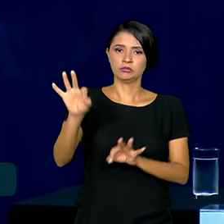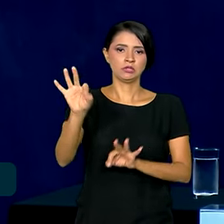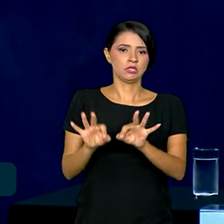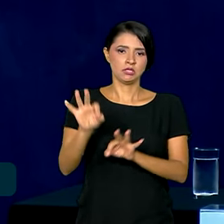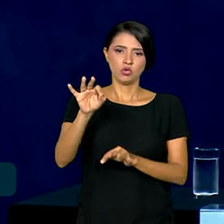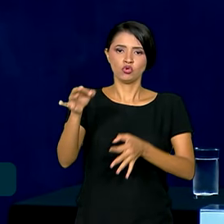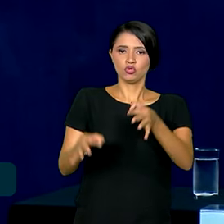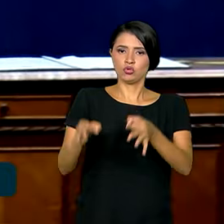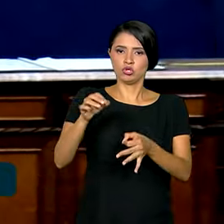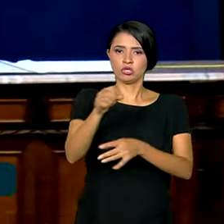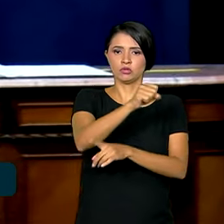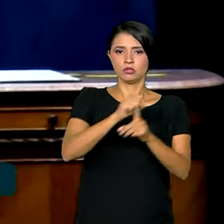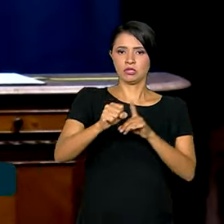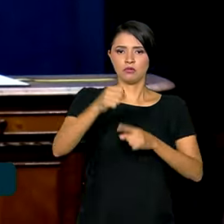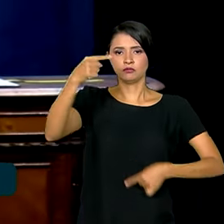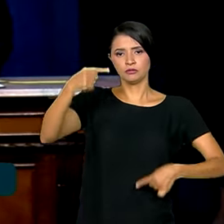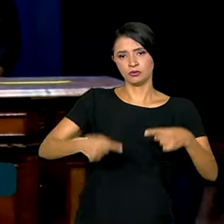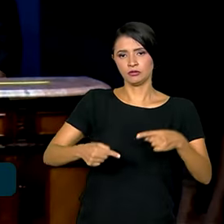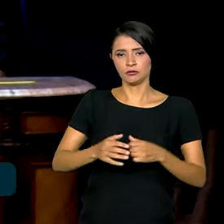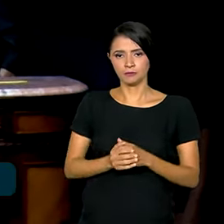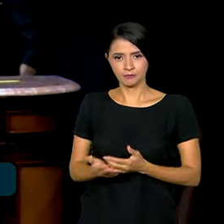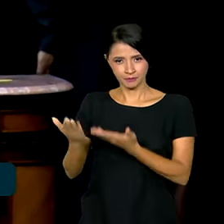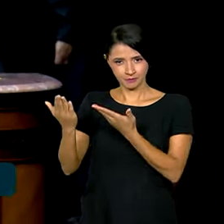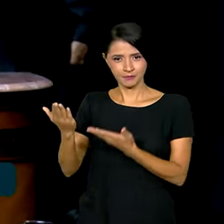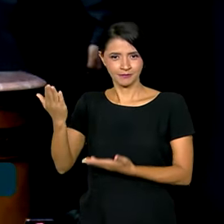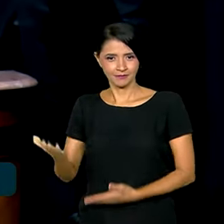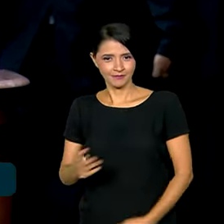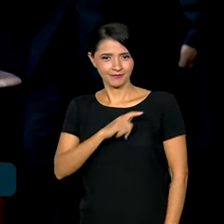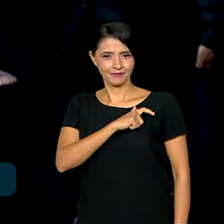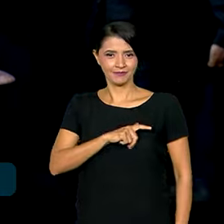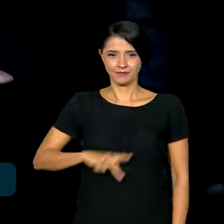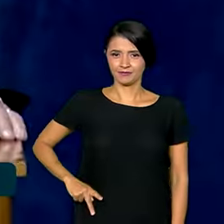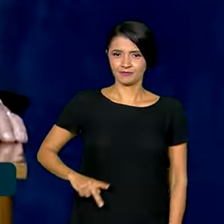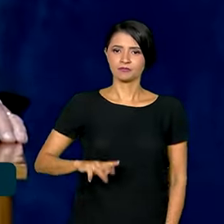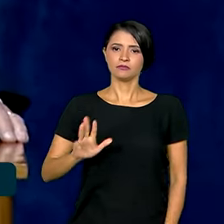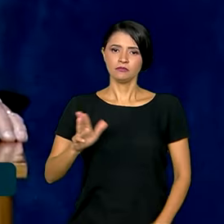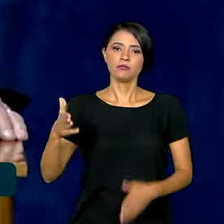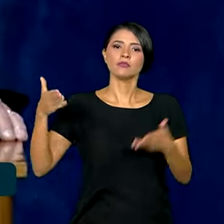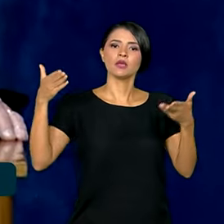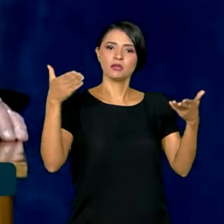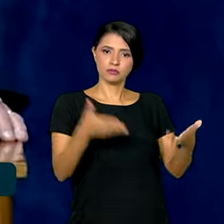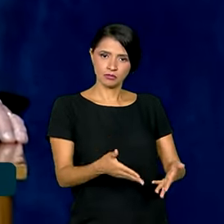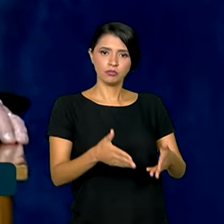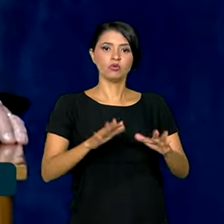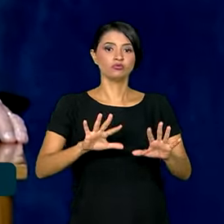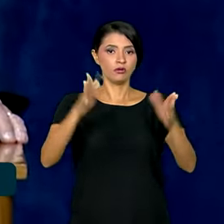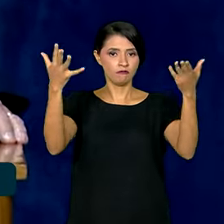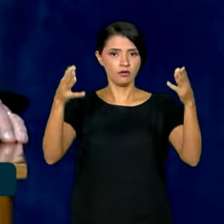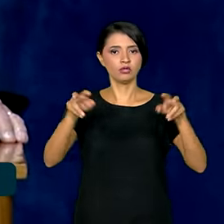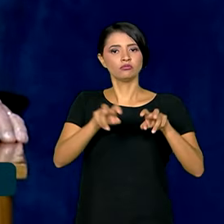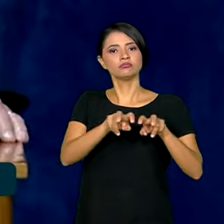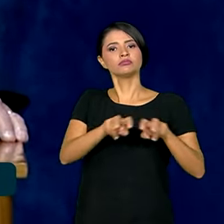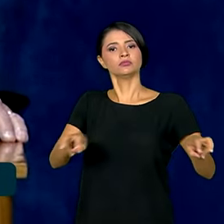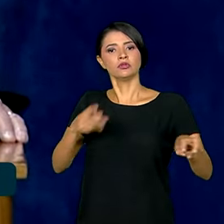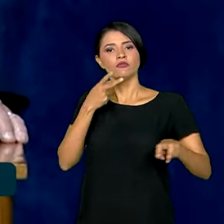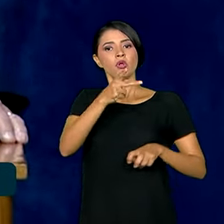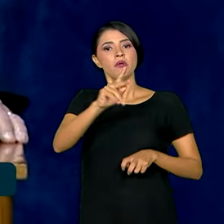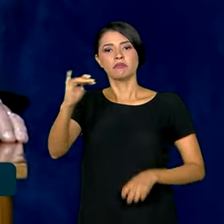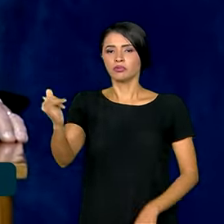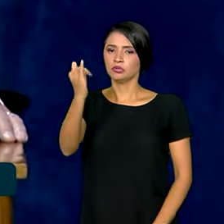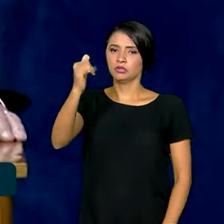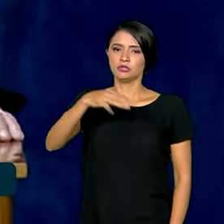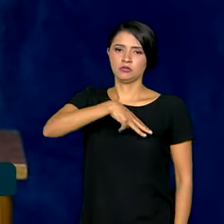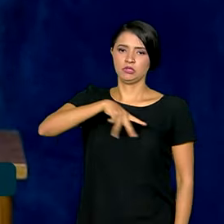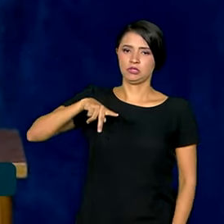social e política. O presidente Lula participou da cerimônia de posse e destacou a importância do Ministério Público